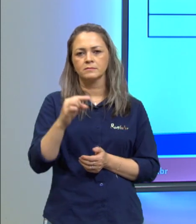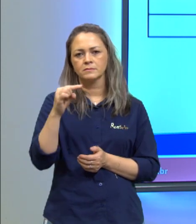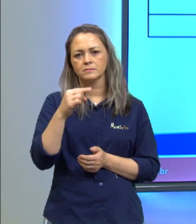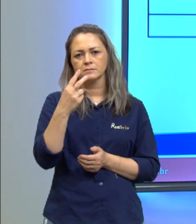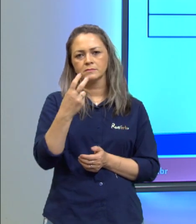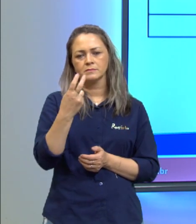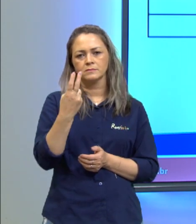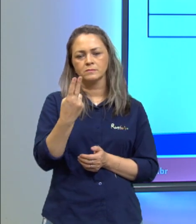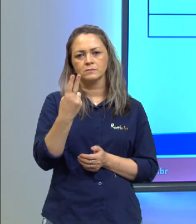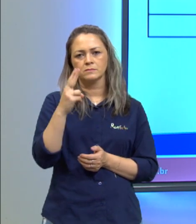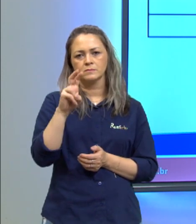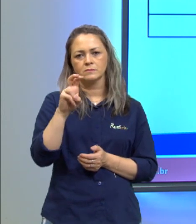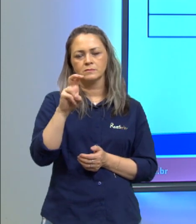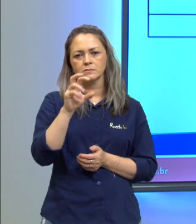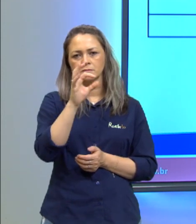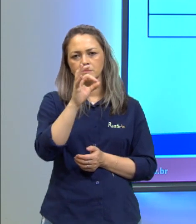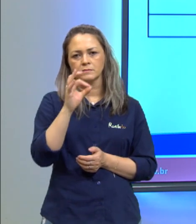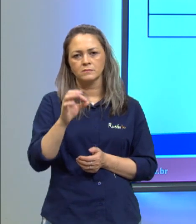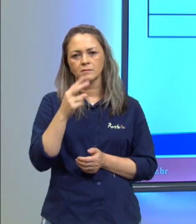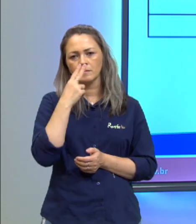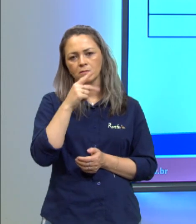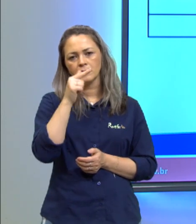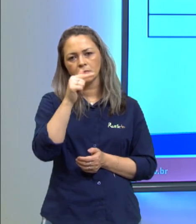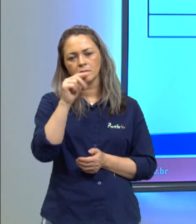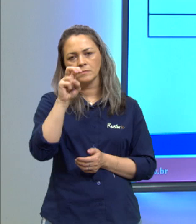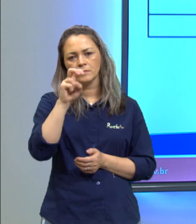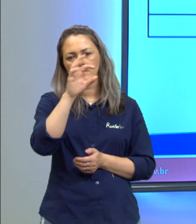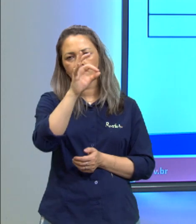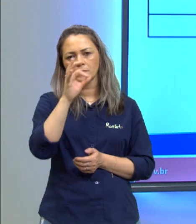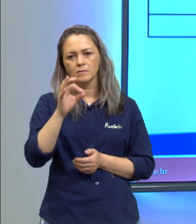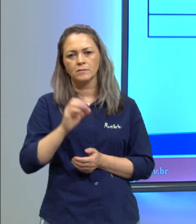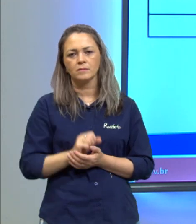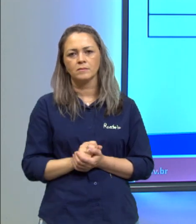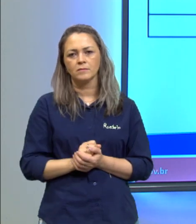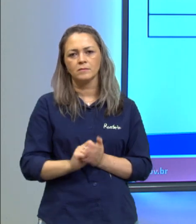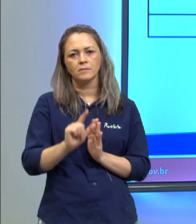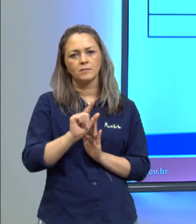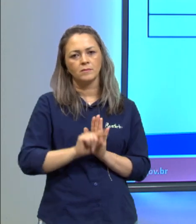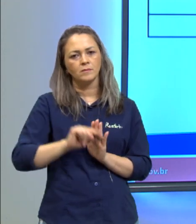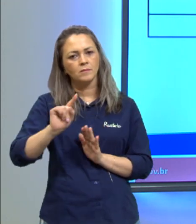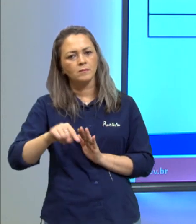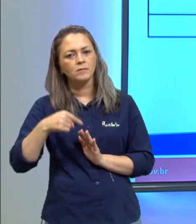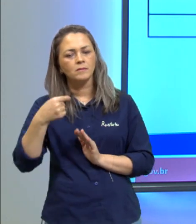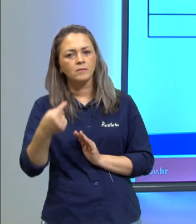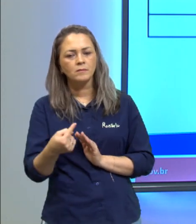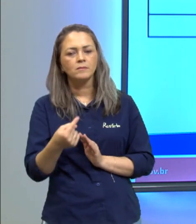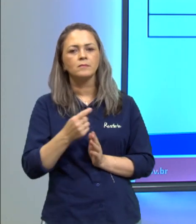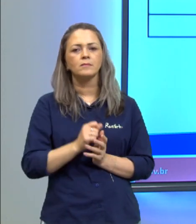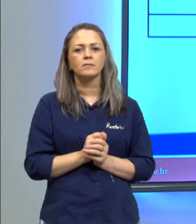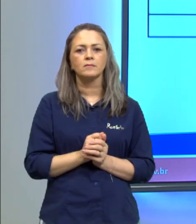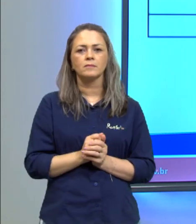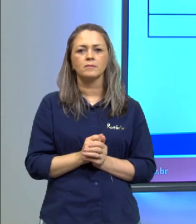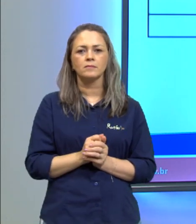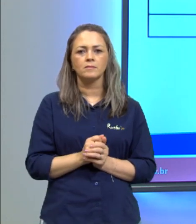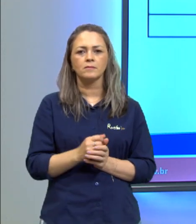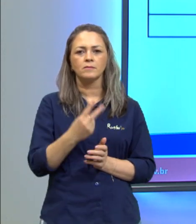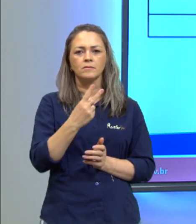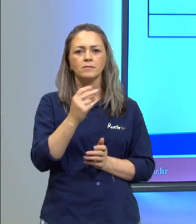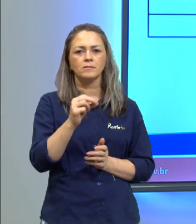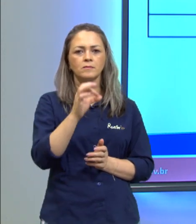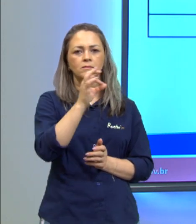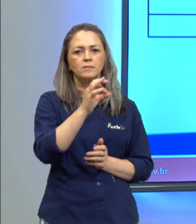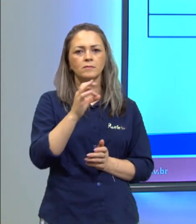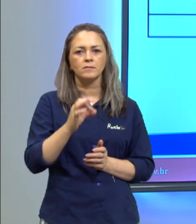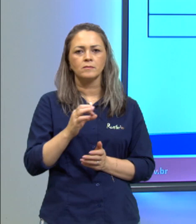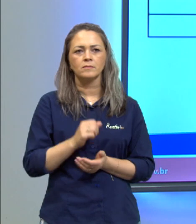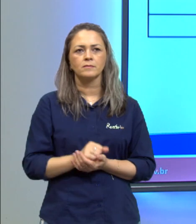% que são 75% na redução seguinte o fator de redução era de 20%